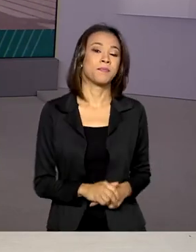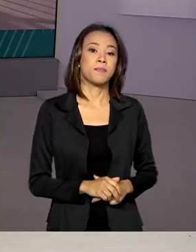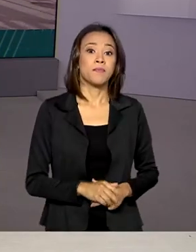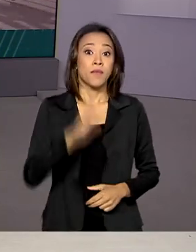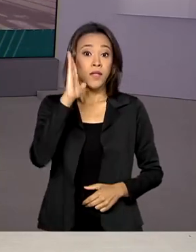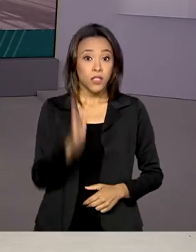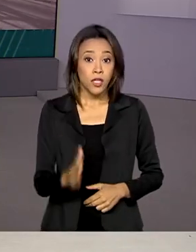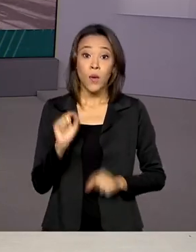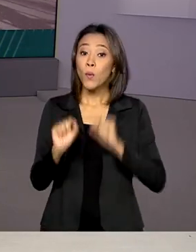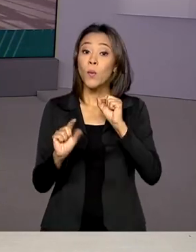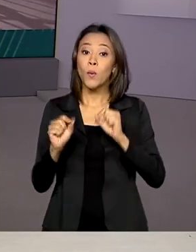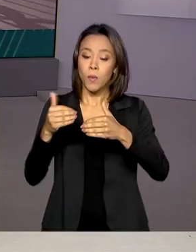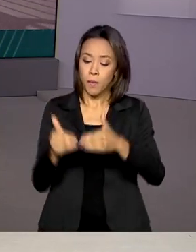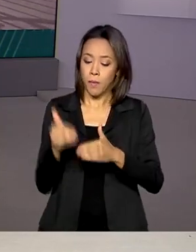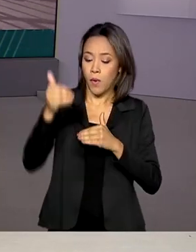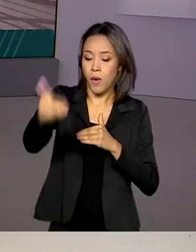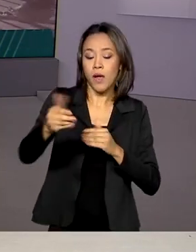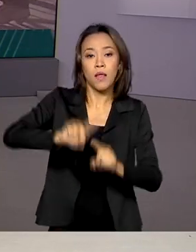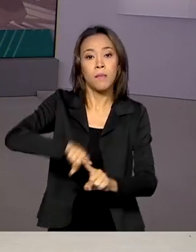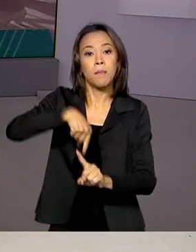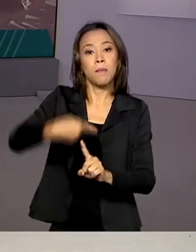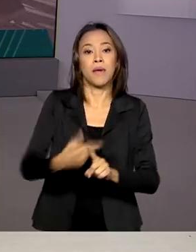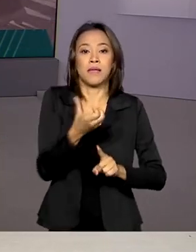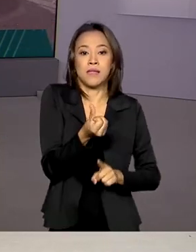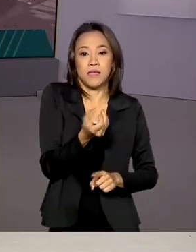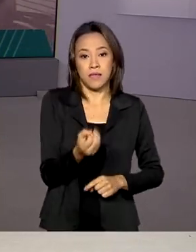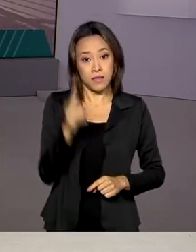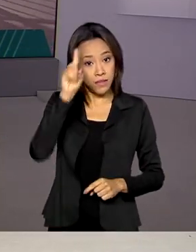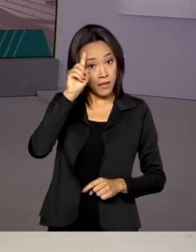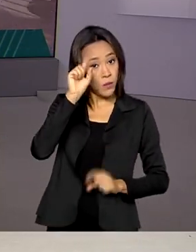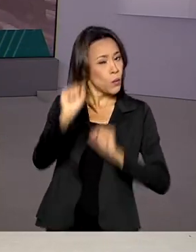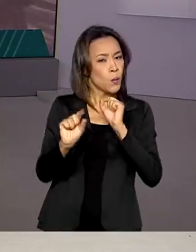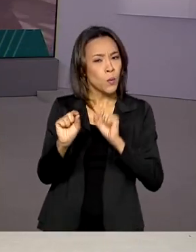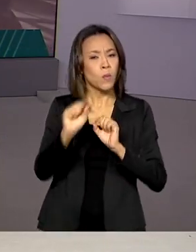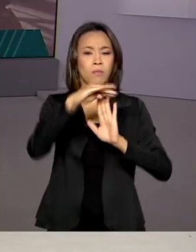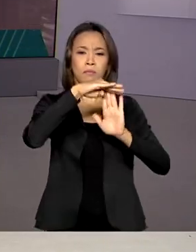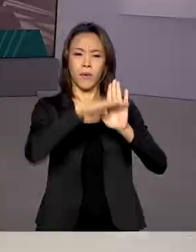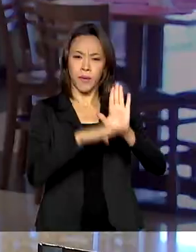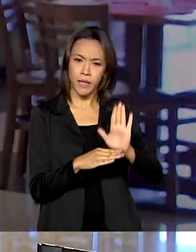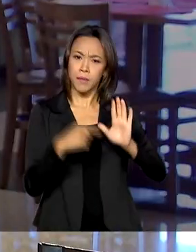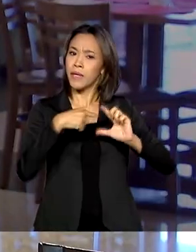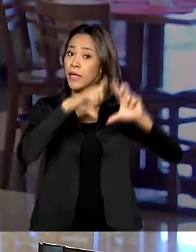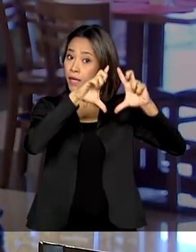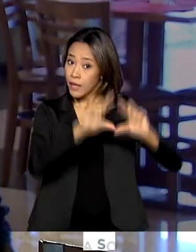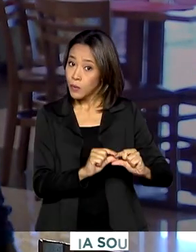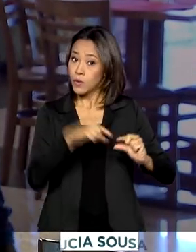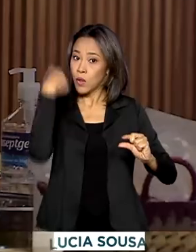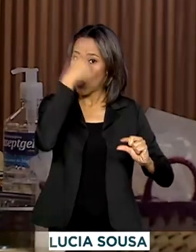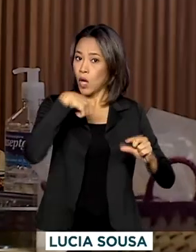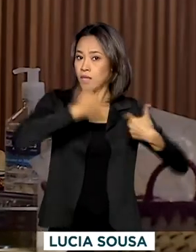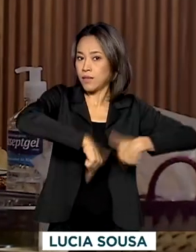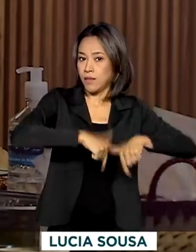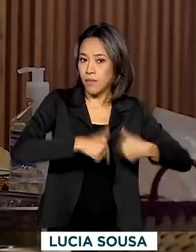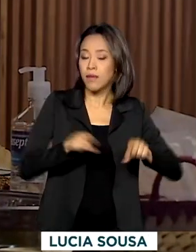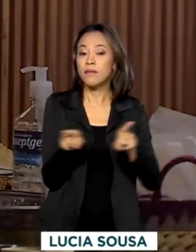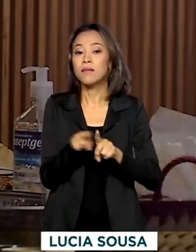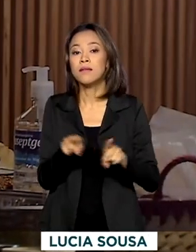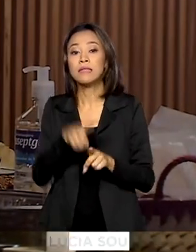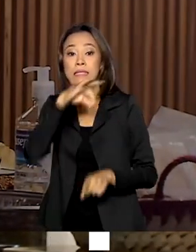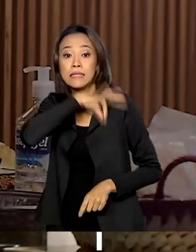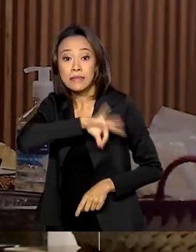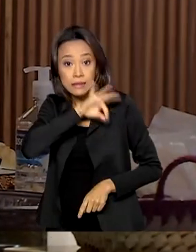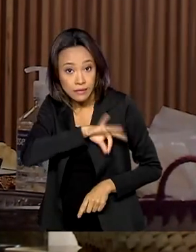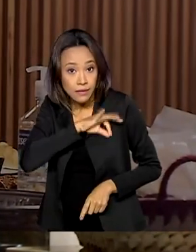Foi prorrogado por mais 60 dias o programa que permite a redução da jornada e da remuneração dos